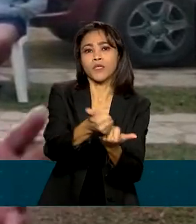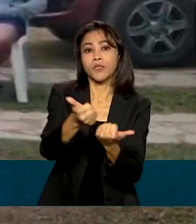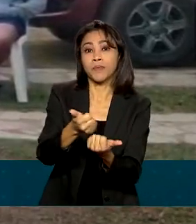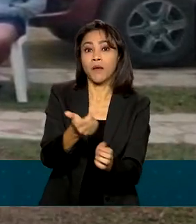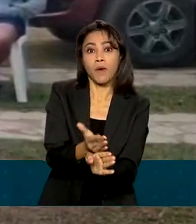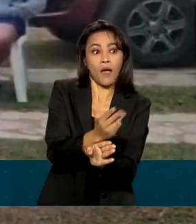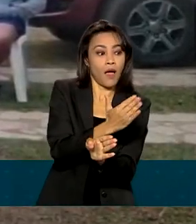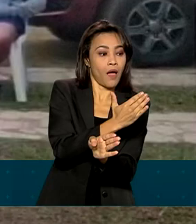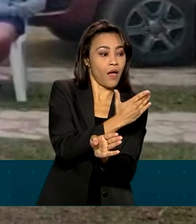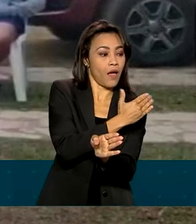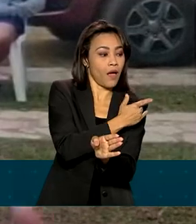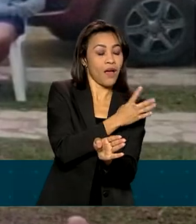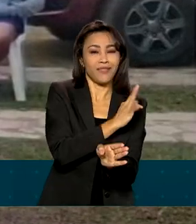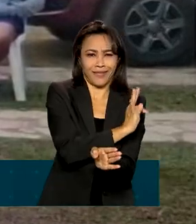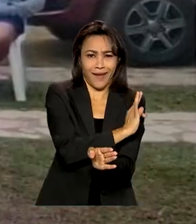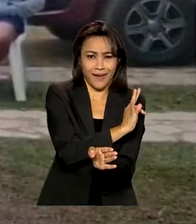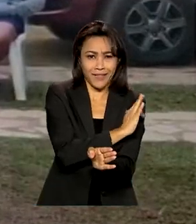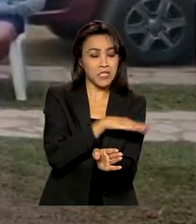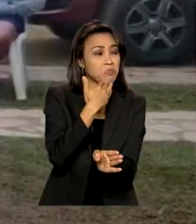para recuperação não funcionaram na minha vida.